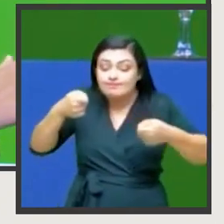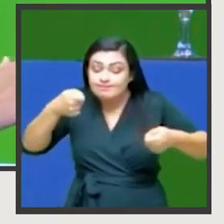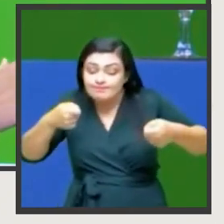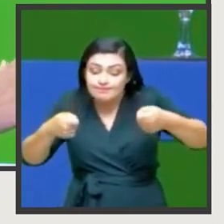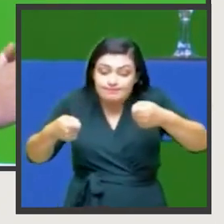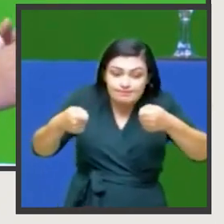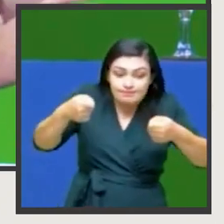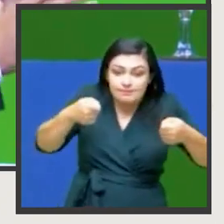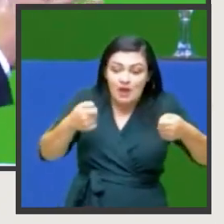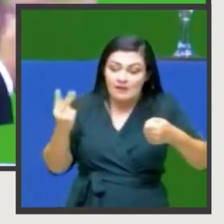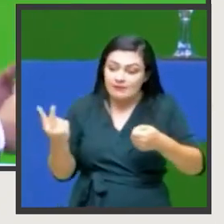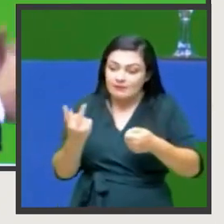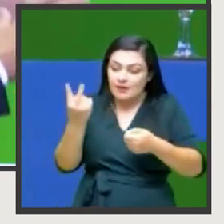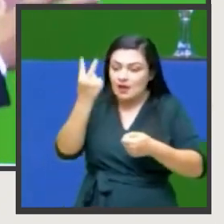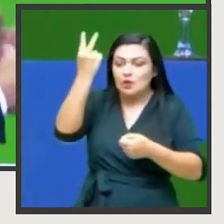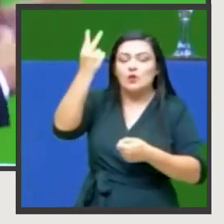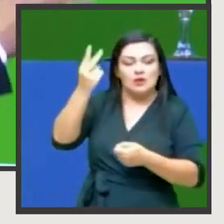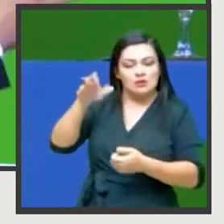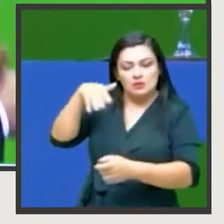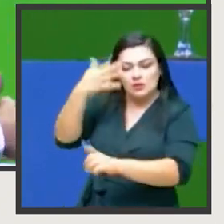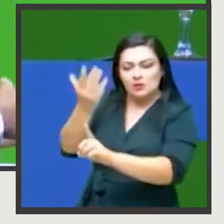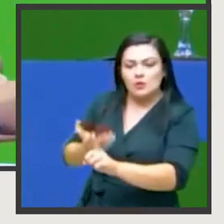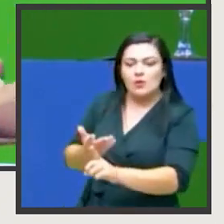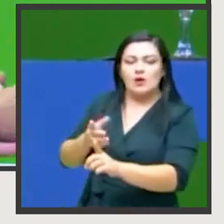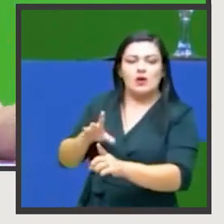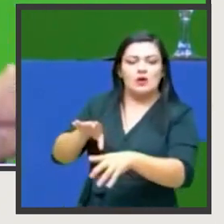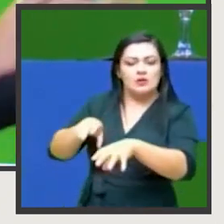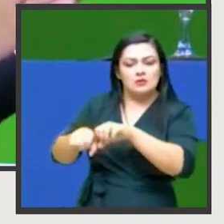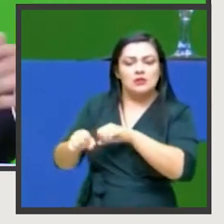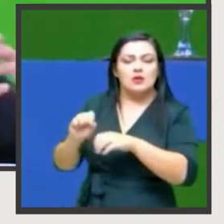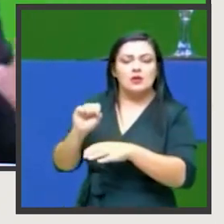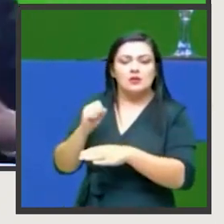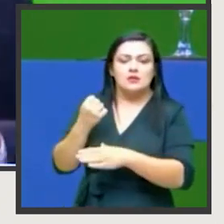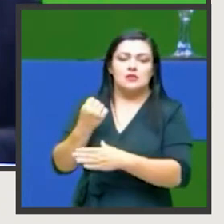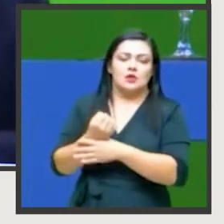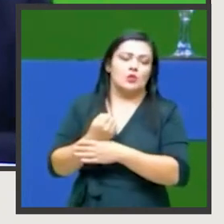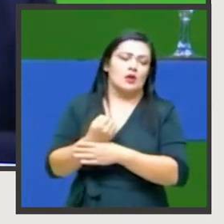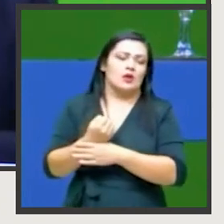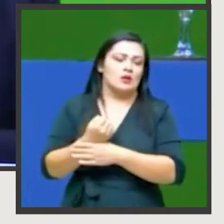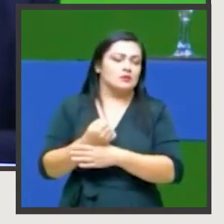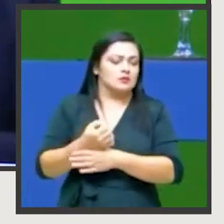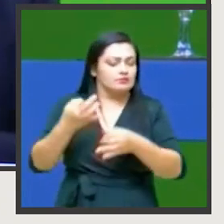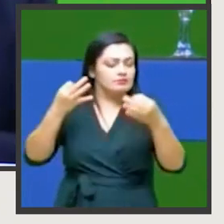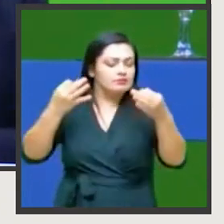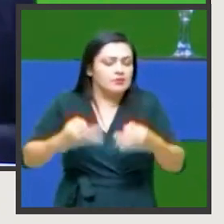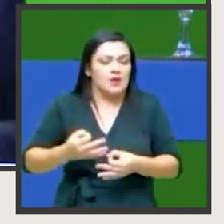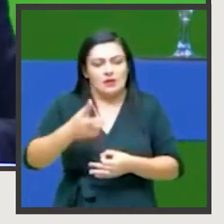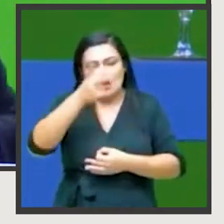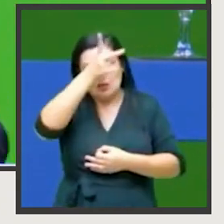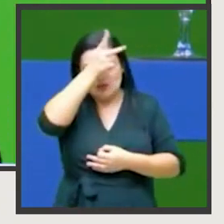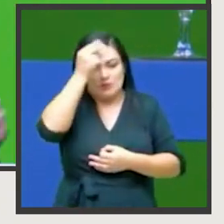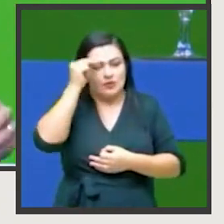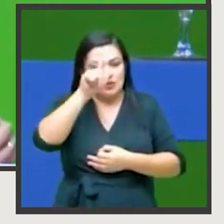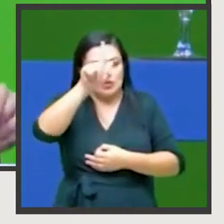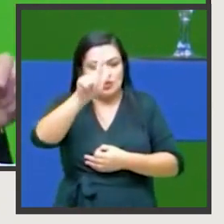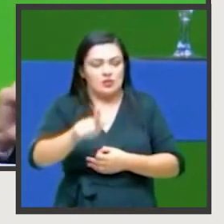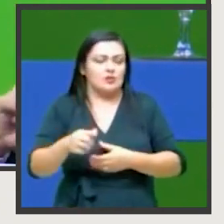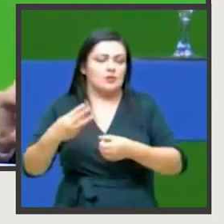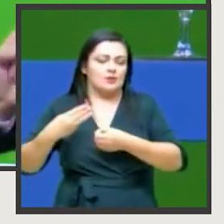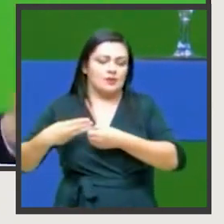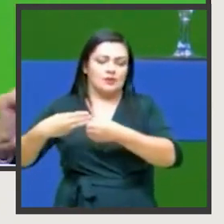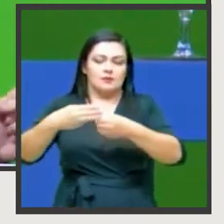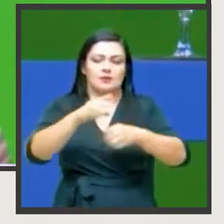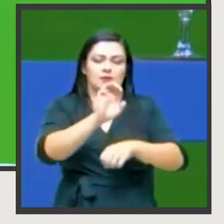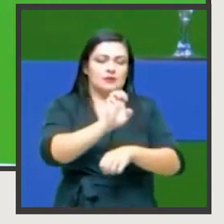equação que valorize e reconheça o papel dos professores que dê segurança, estabilidade aos gestores